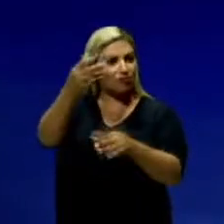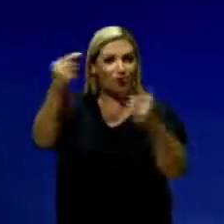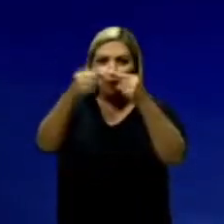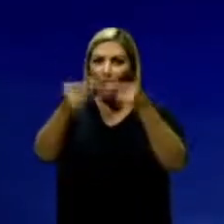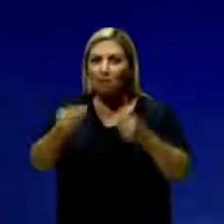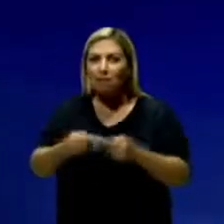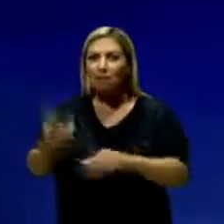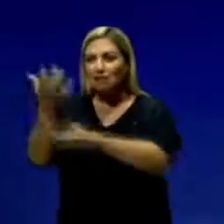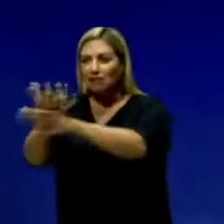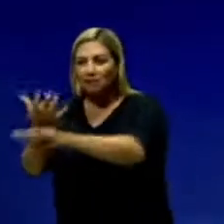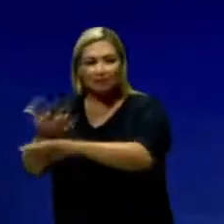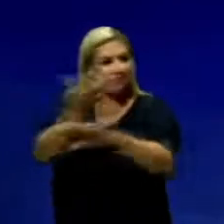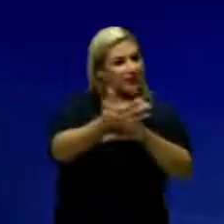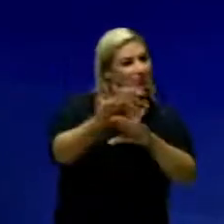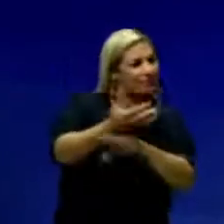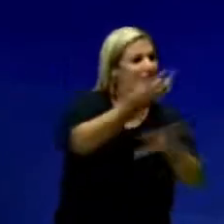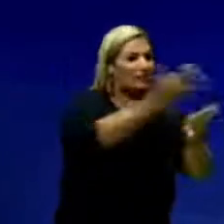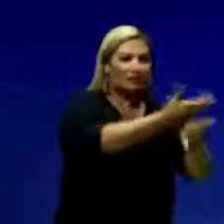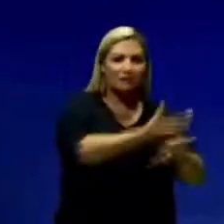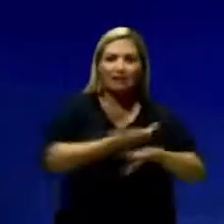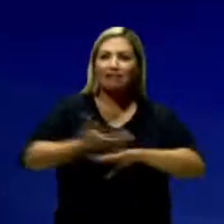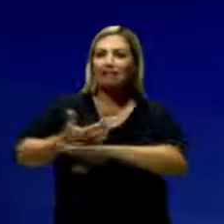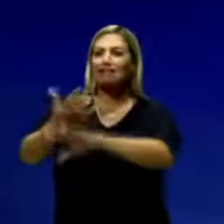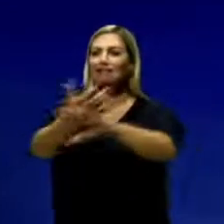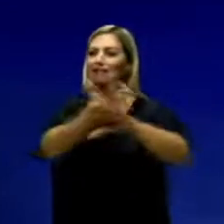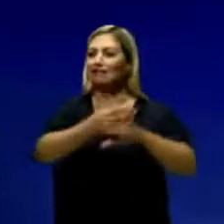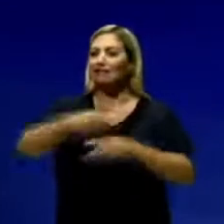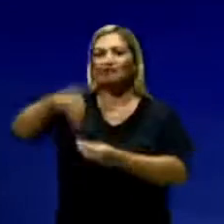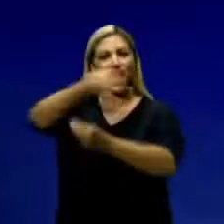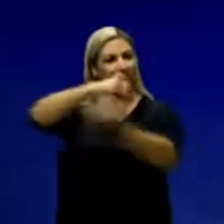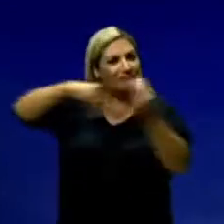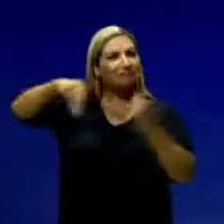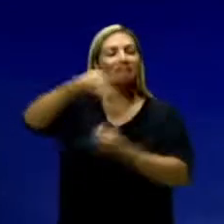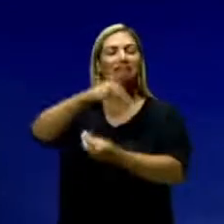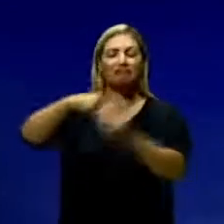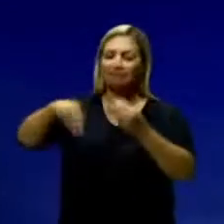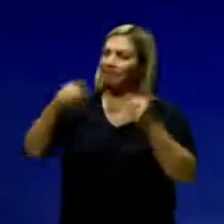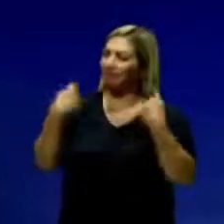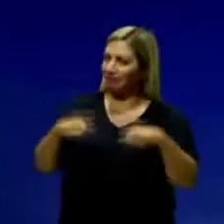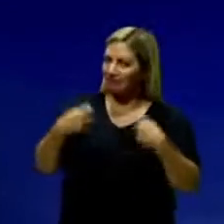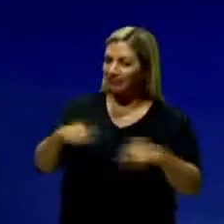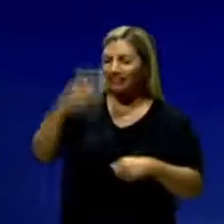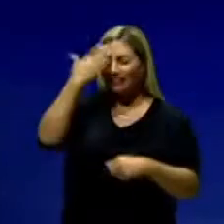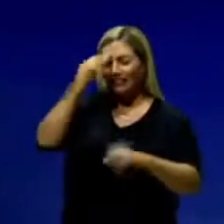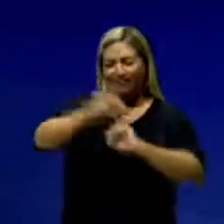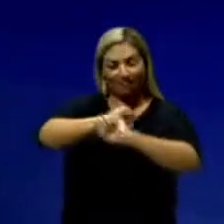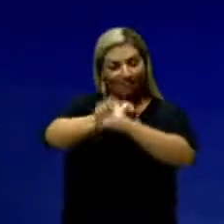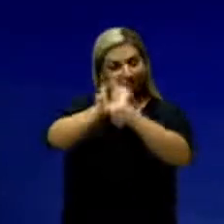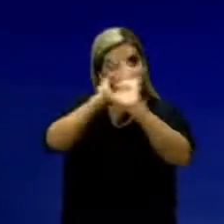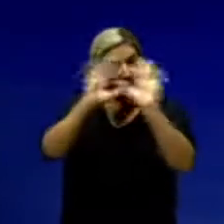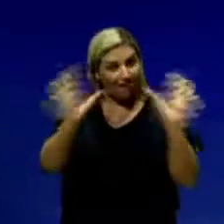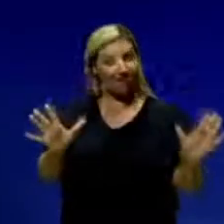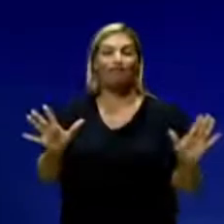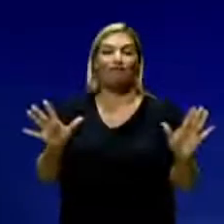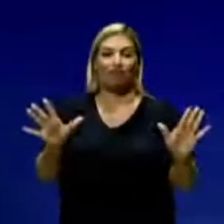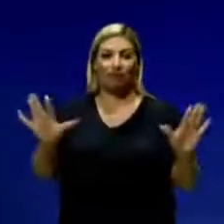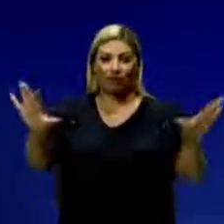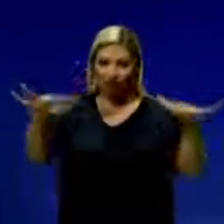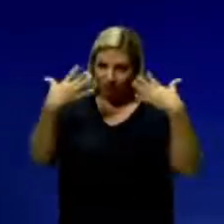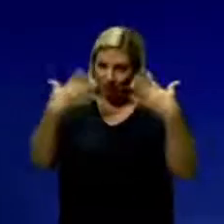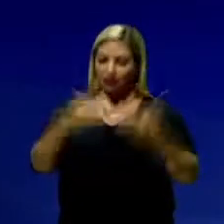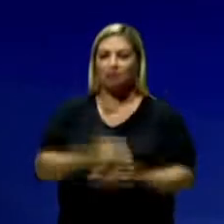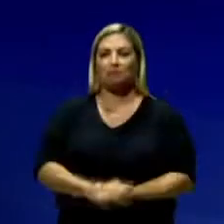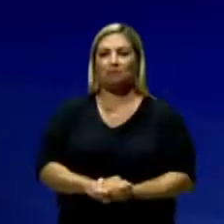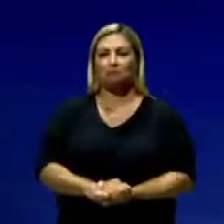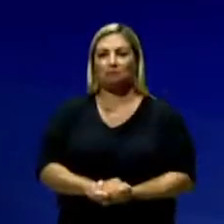possibilidade de ser misturado com outras disciplinas. Então, você precisa entender e está ligadinho